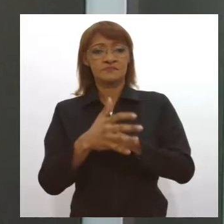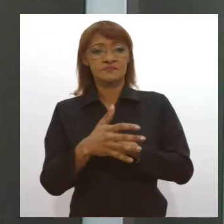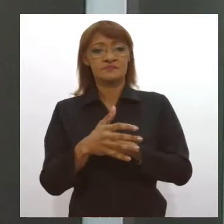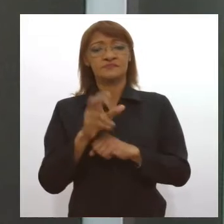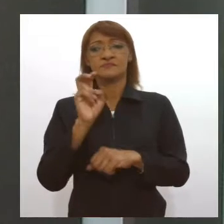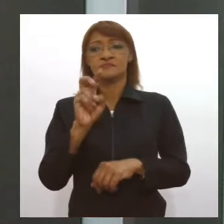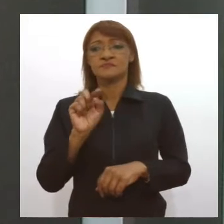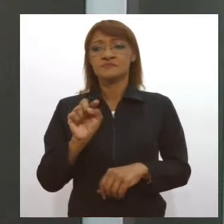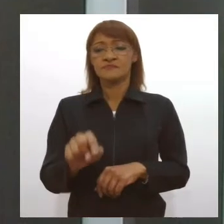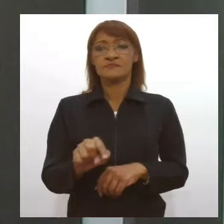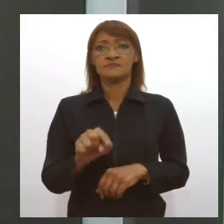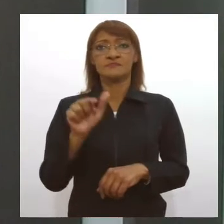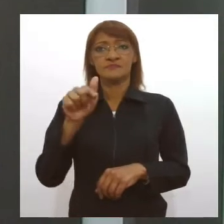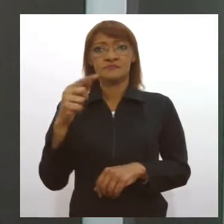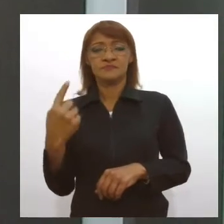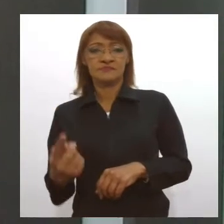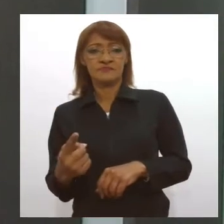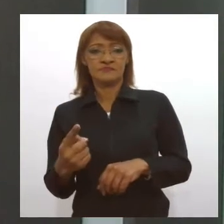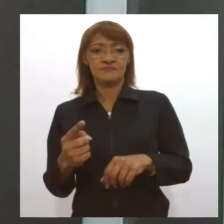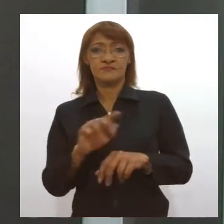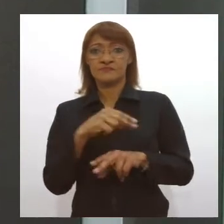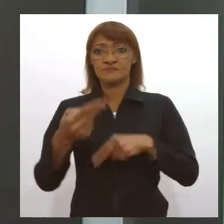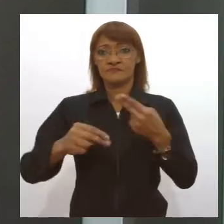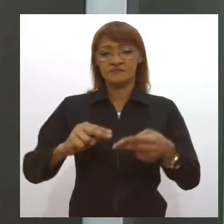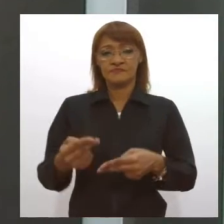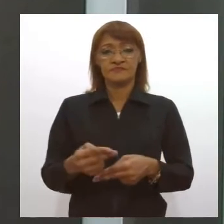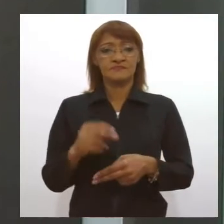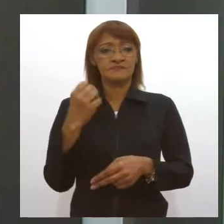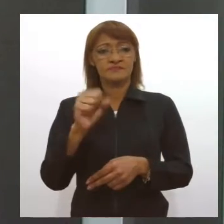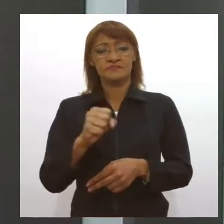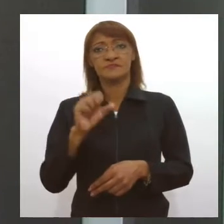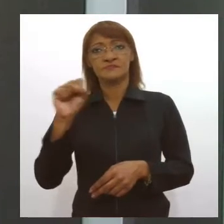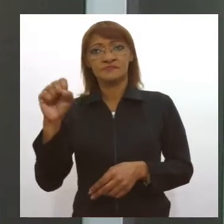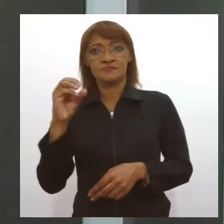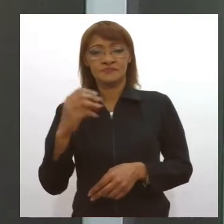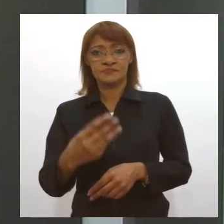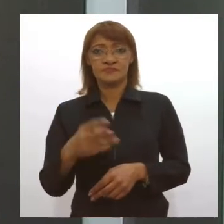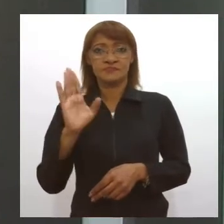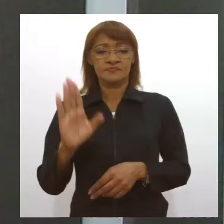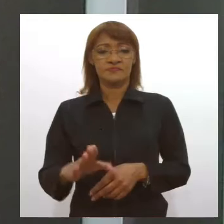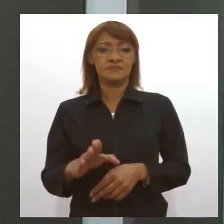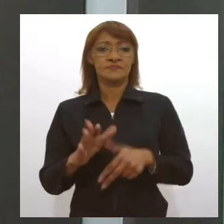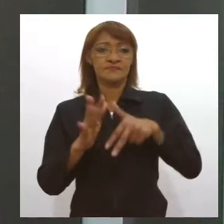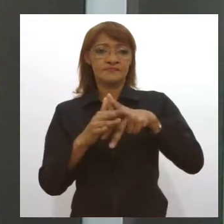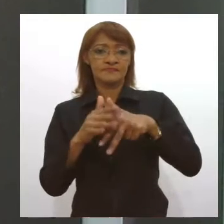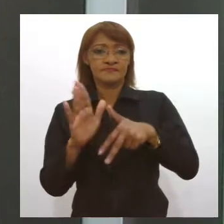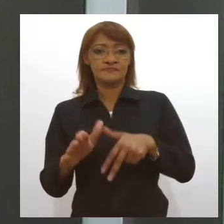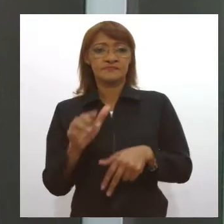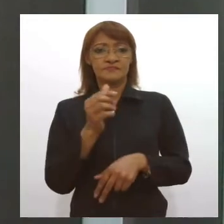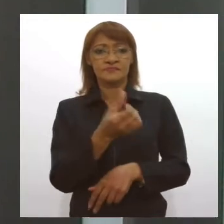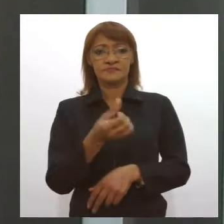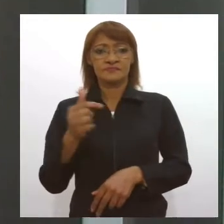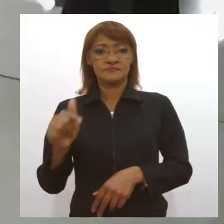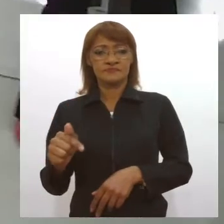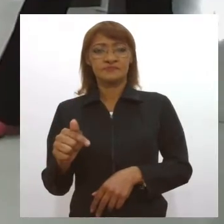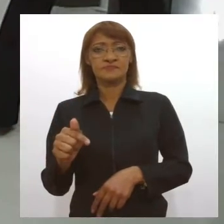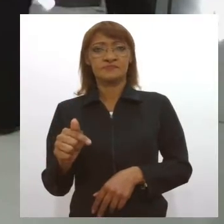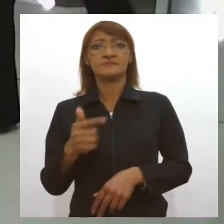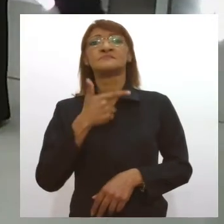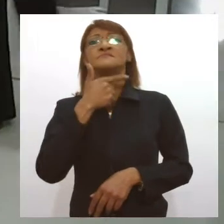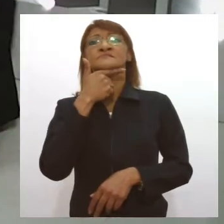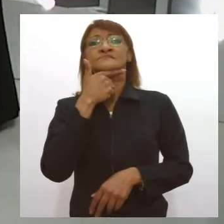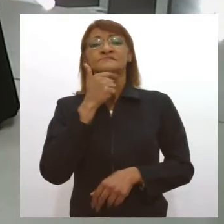mortes. Estão internados 803 pacientes nos hospitais públicos e privados, sendo que 67 aguardam a vaga de UTI.